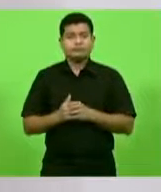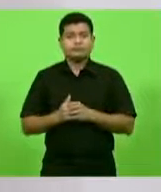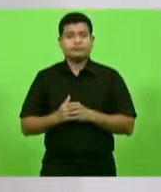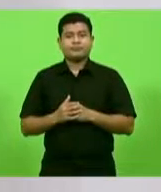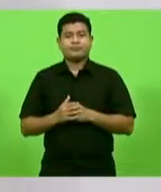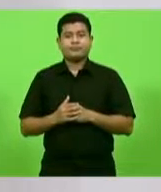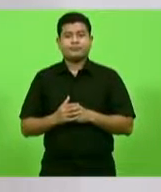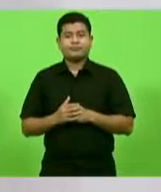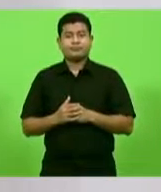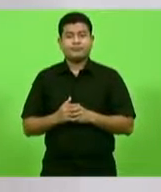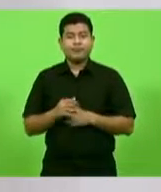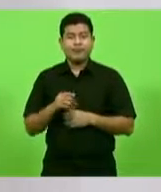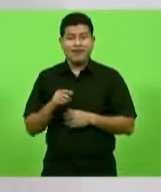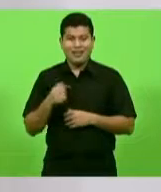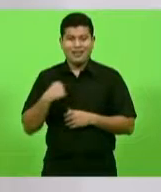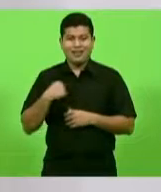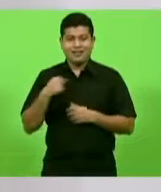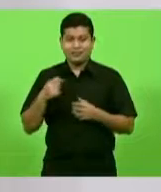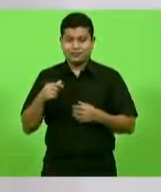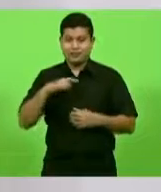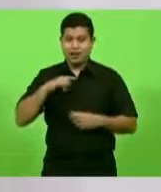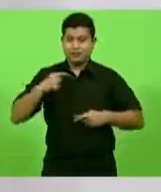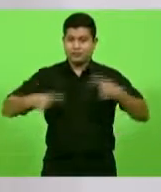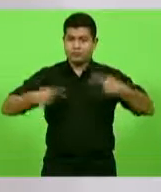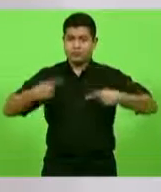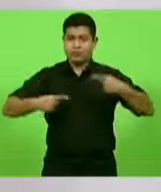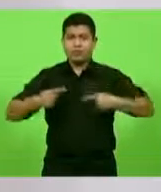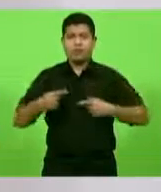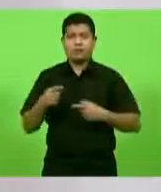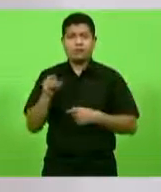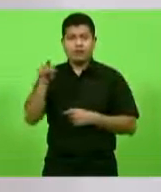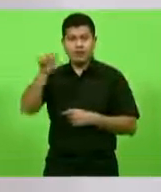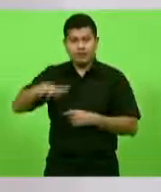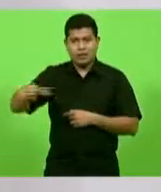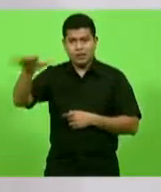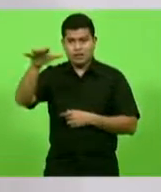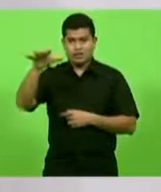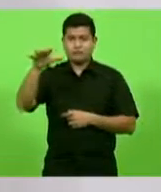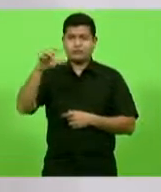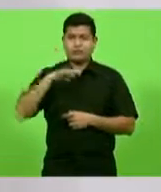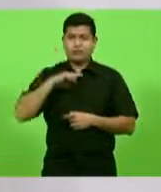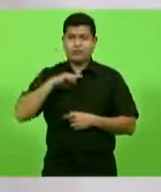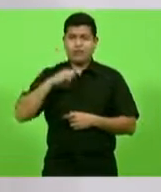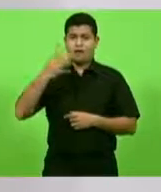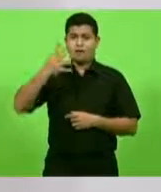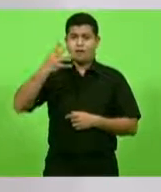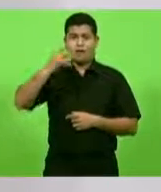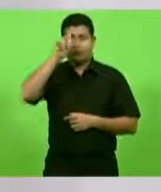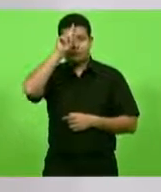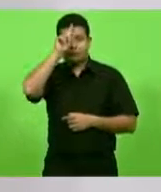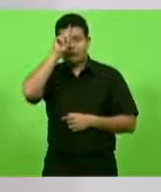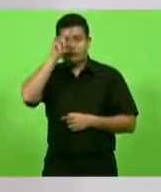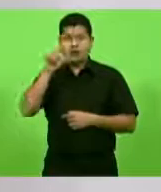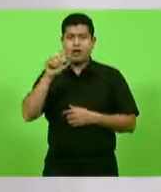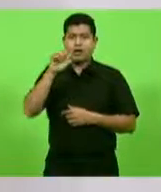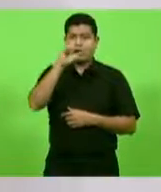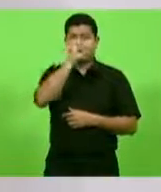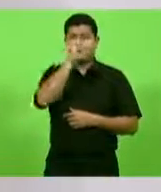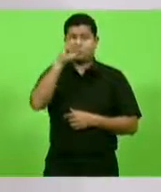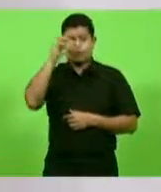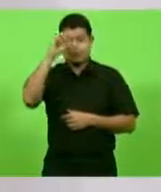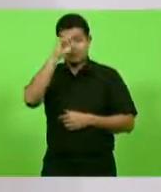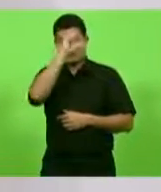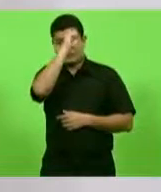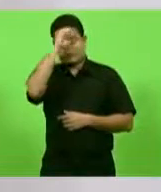lá nós temos quatro hospitais no extremo oeste, o Hospital de São Miguel do Oeste, o Hospital de Itapiranga, de